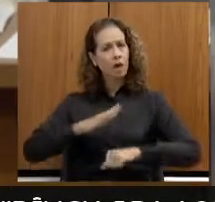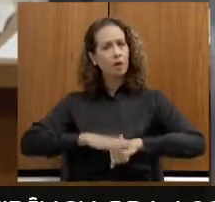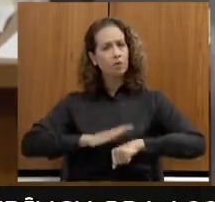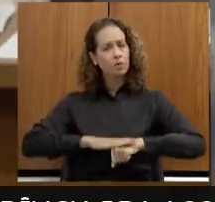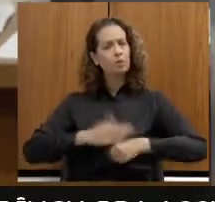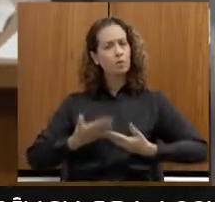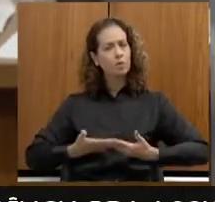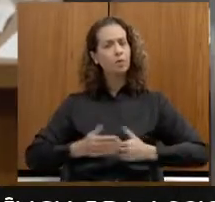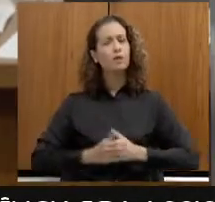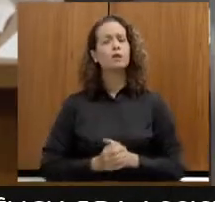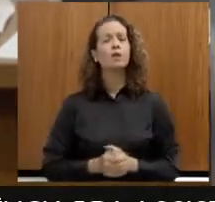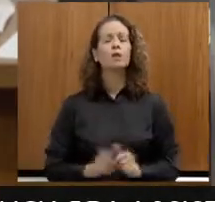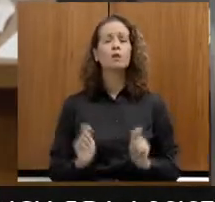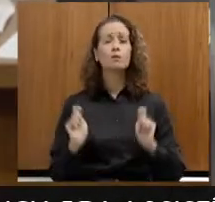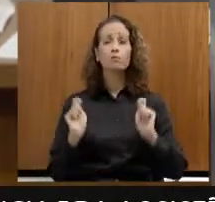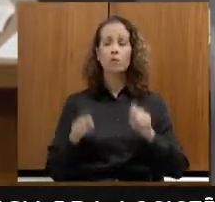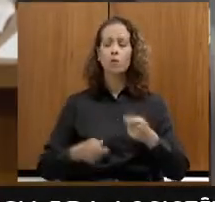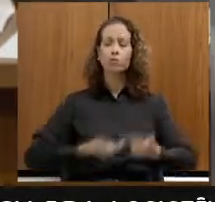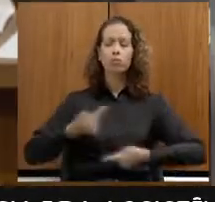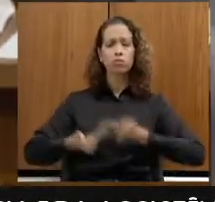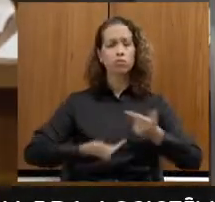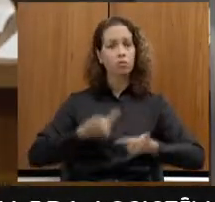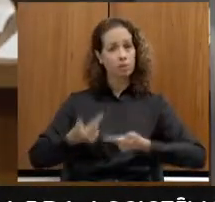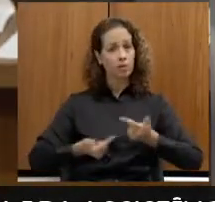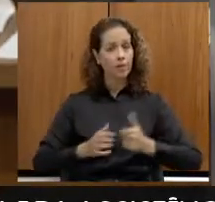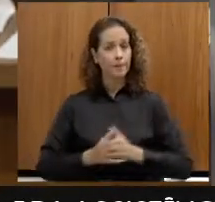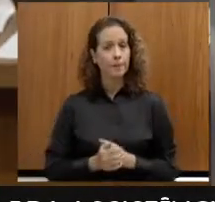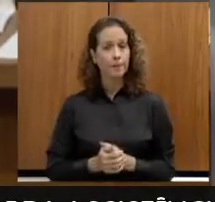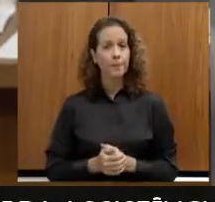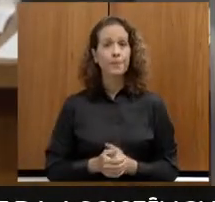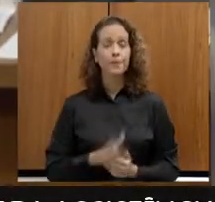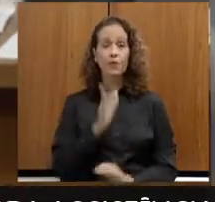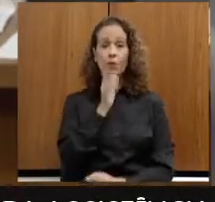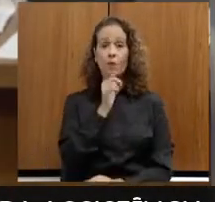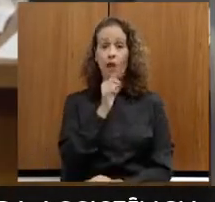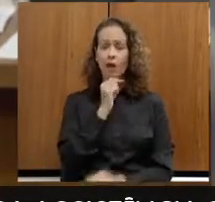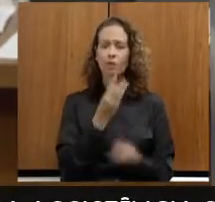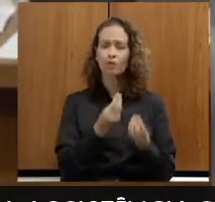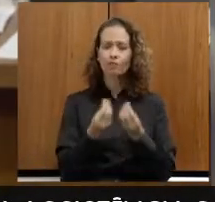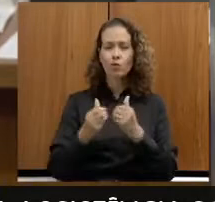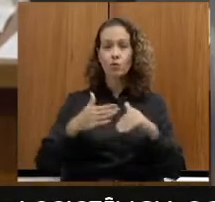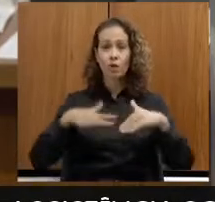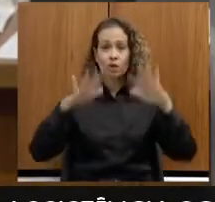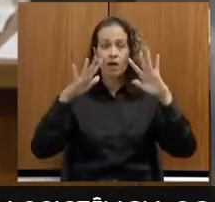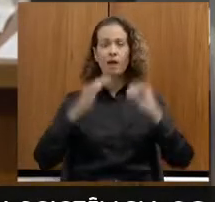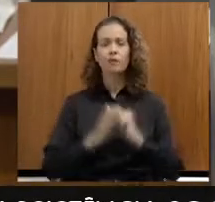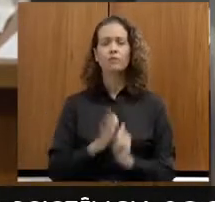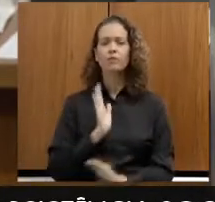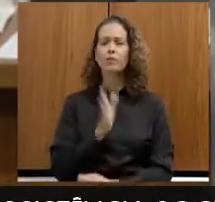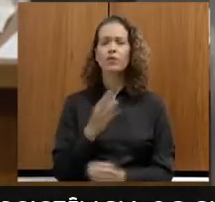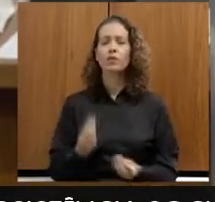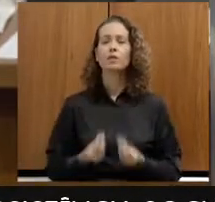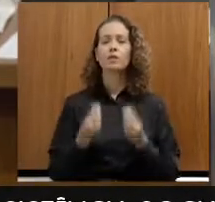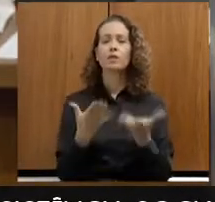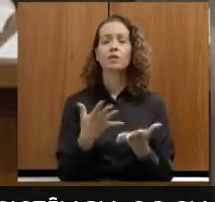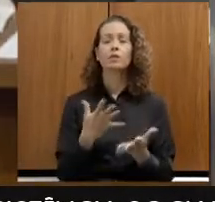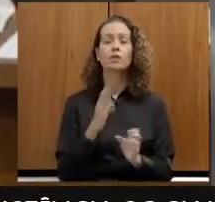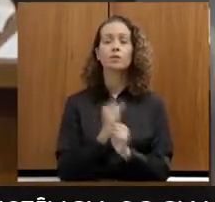construir células produtivas. No acesso à água de qualidade, nós já entregamos 49